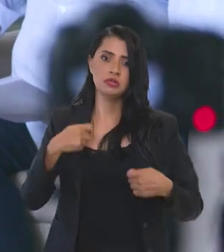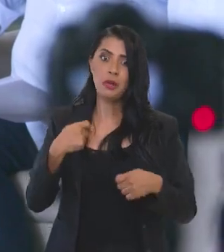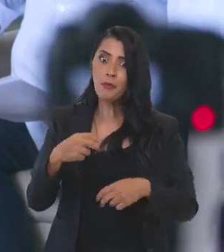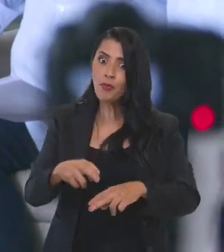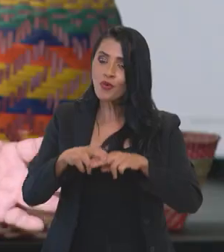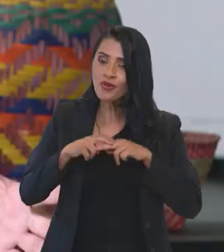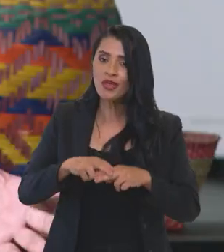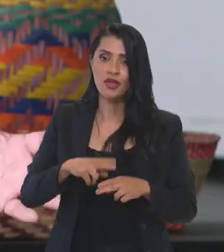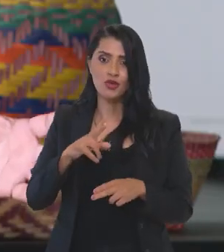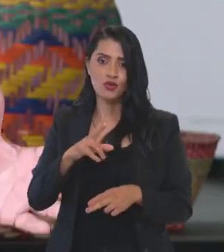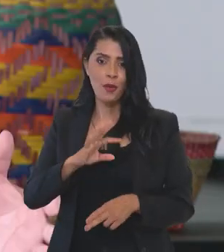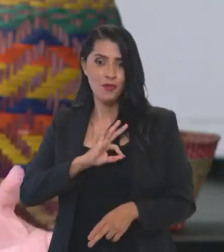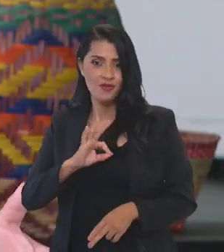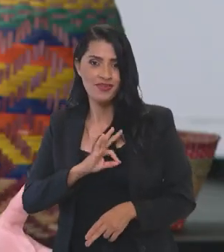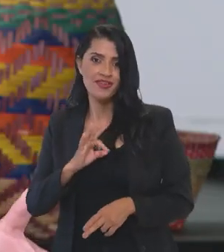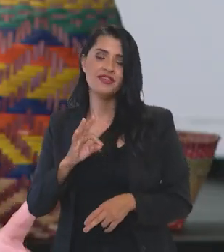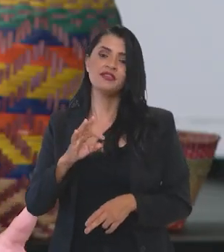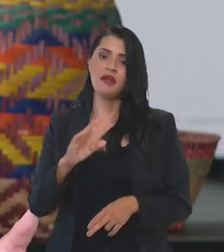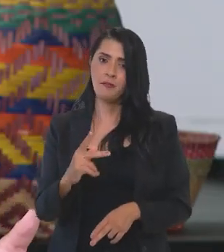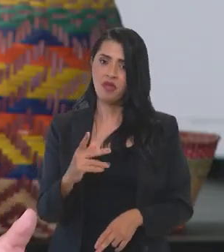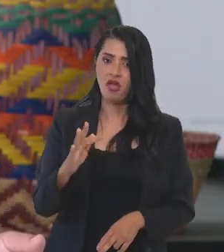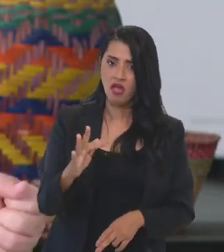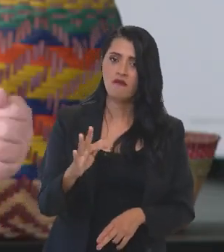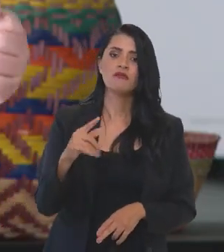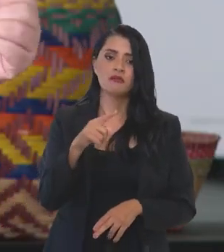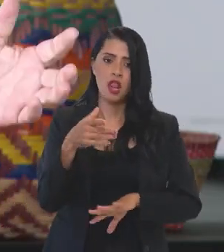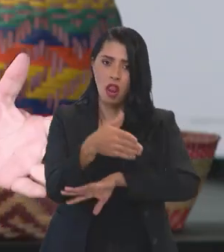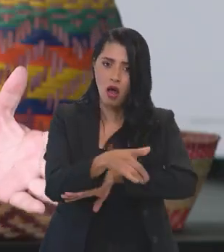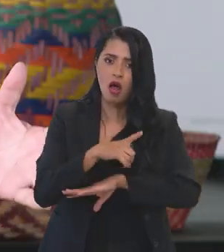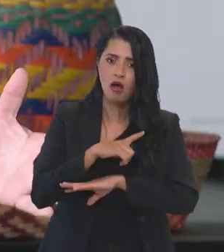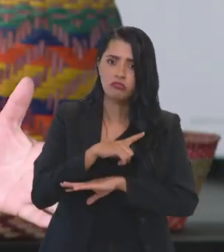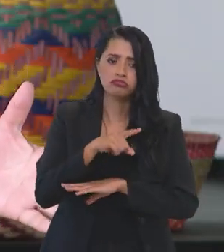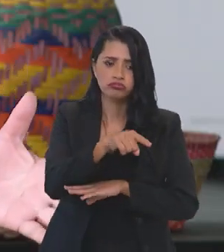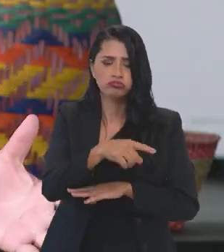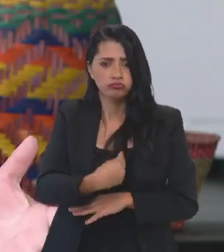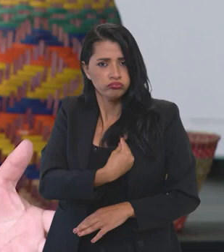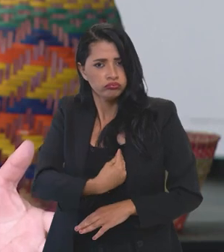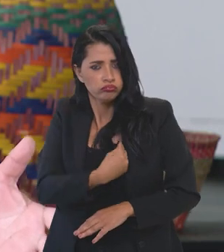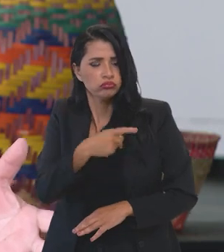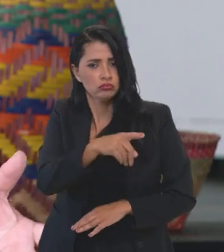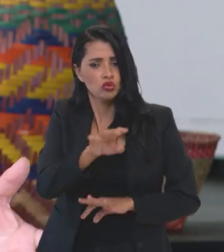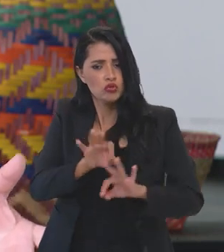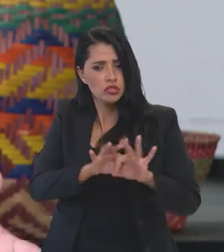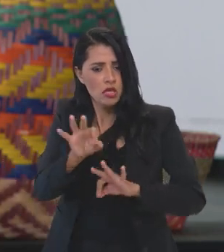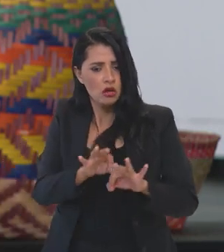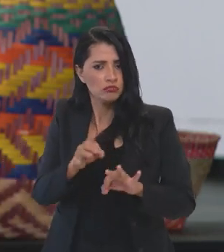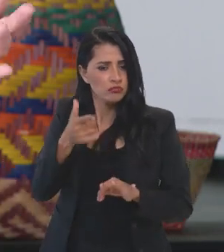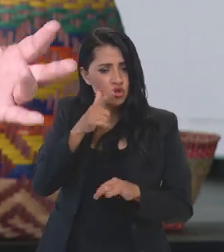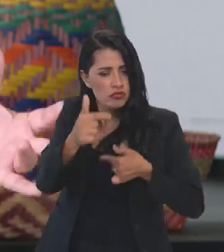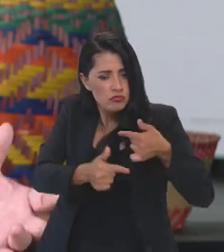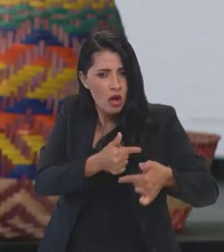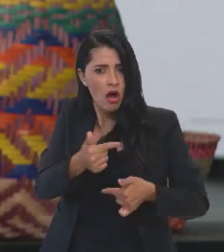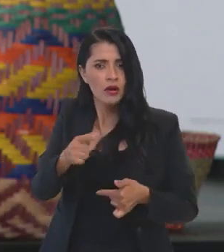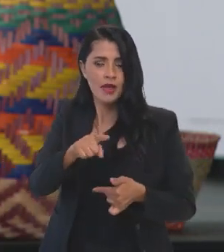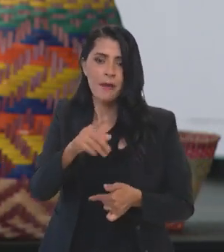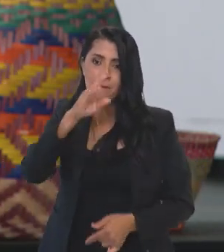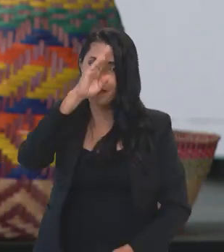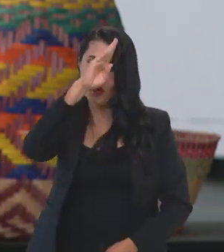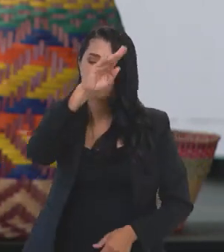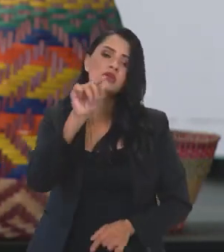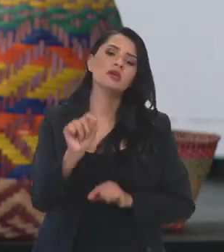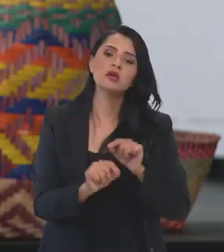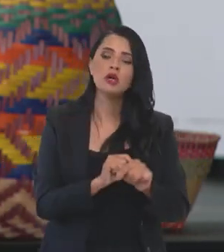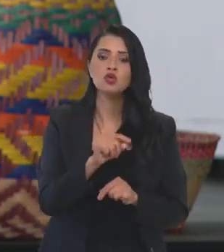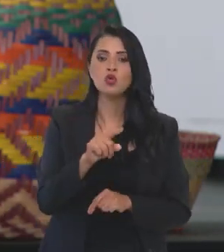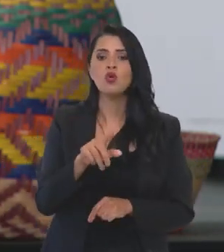por isso que a Força Policial, a Polícia Federal está na área, né, por isso que nós estamos desenvolvendo um plano de ação e por isso que a gente